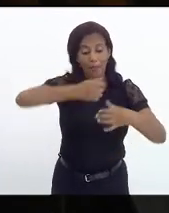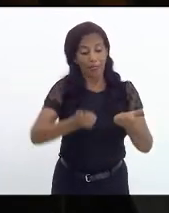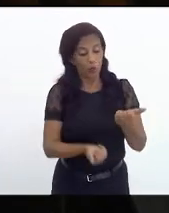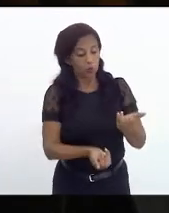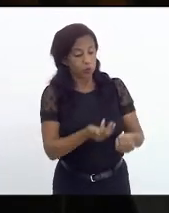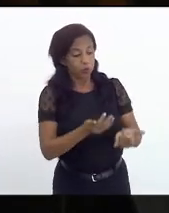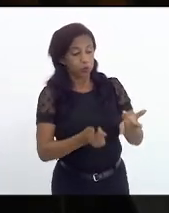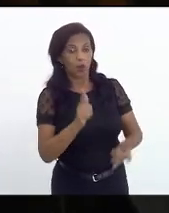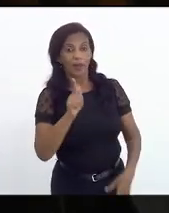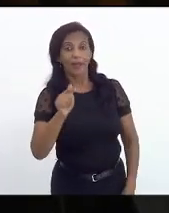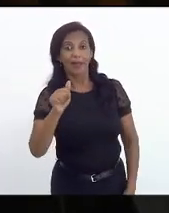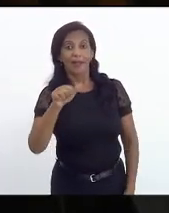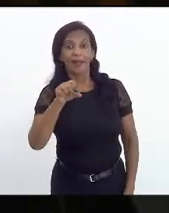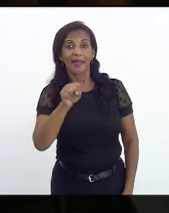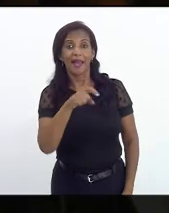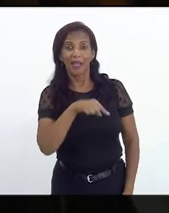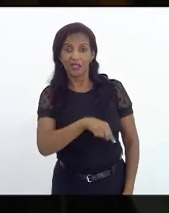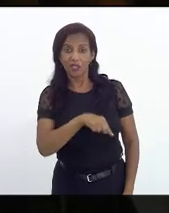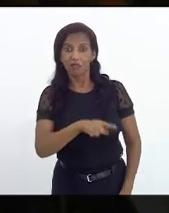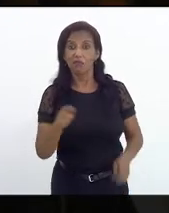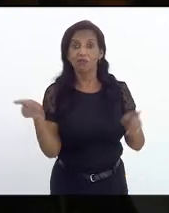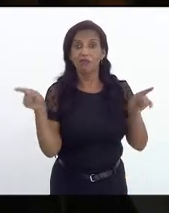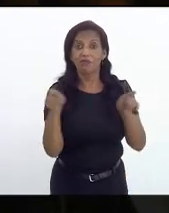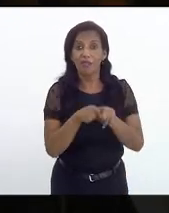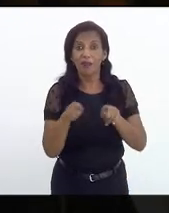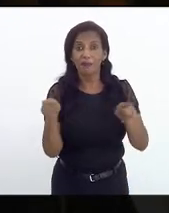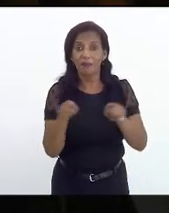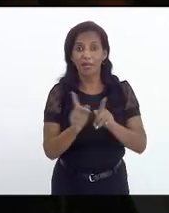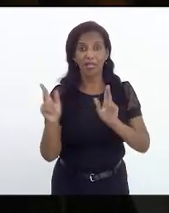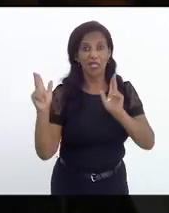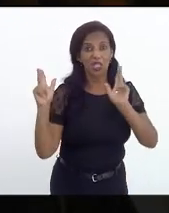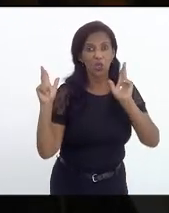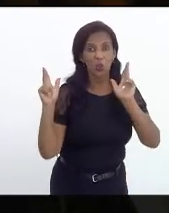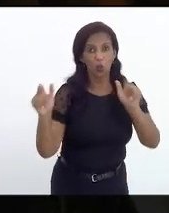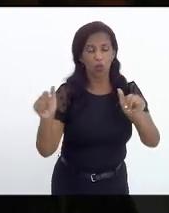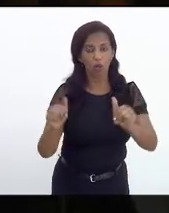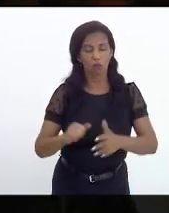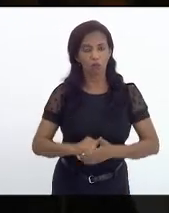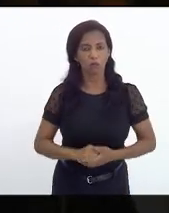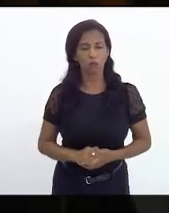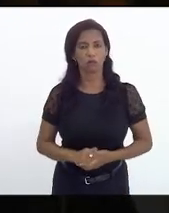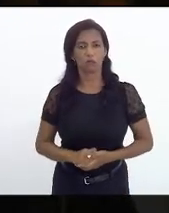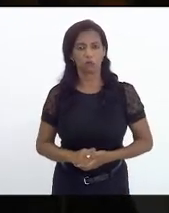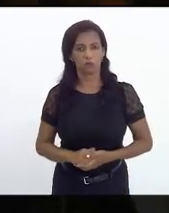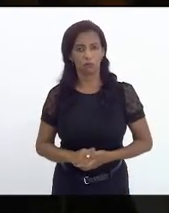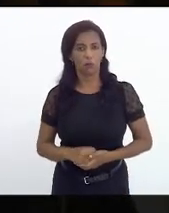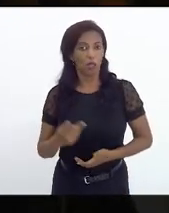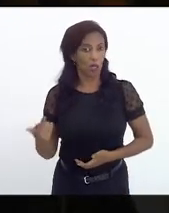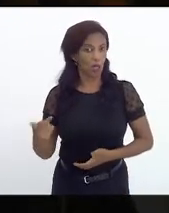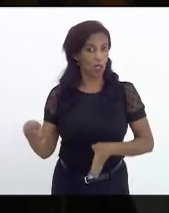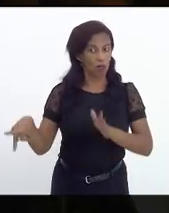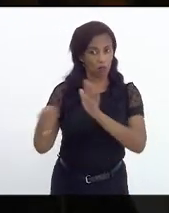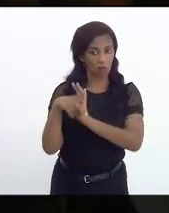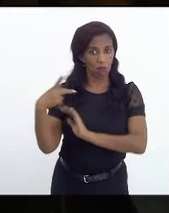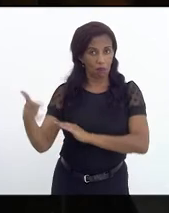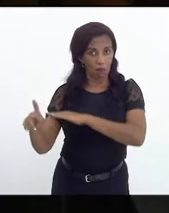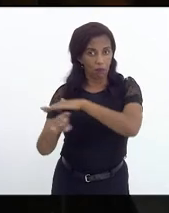reajustado da mesma forma. E aí é o arbítrio da Petrobras